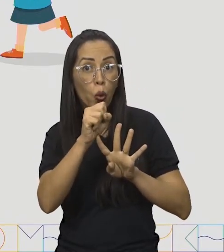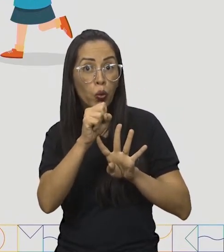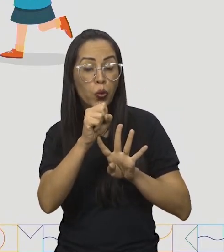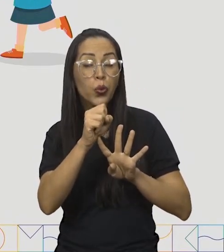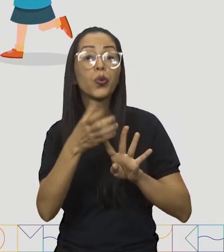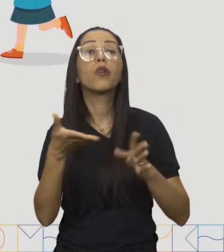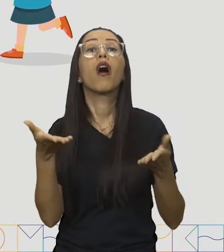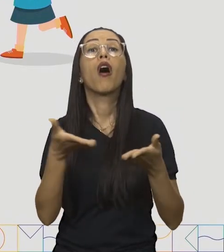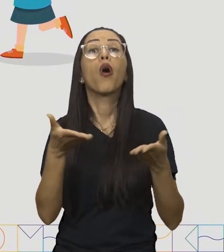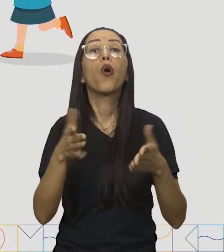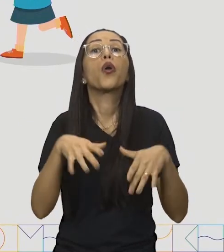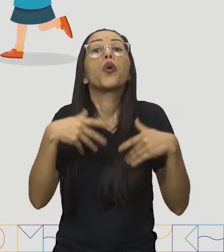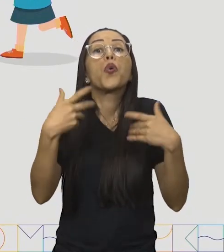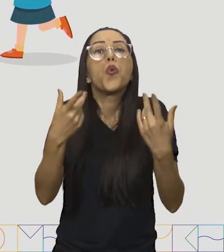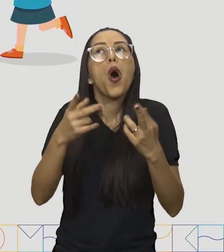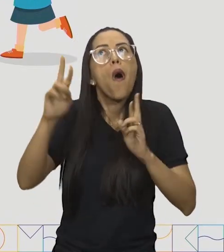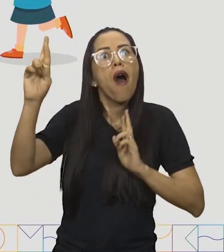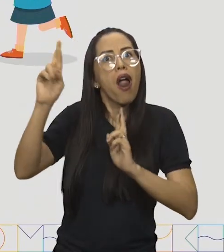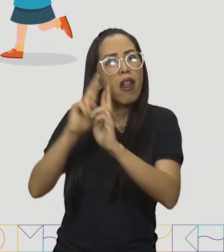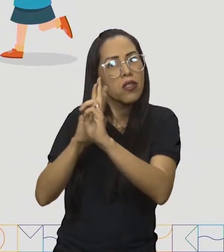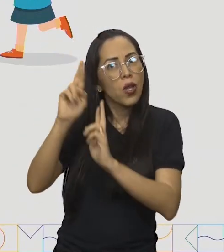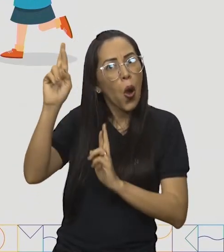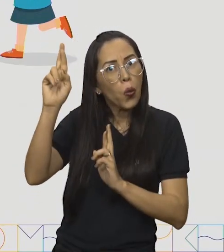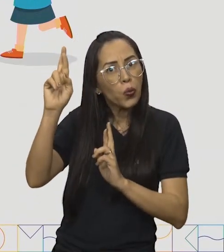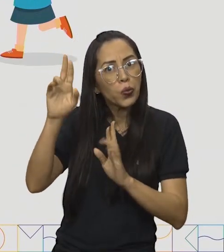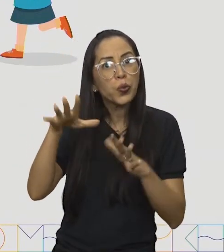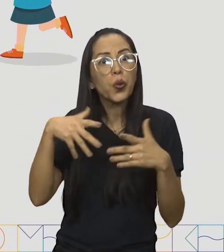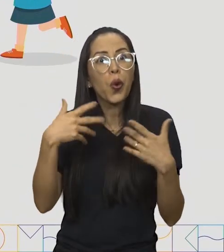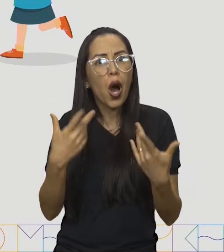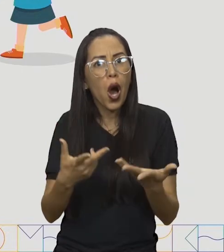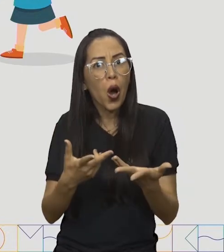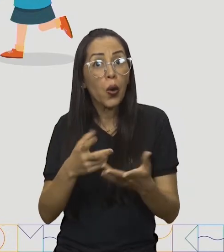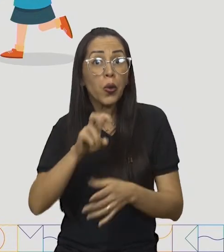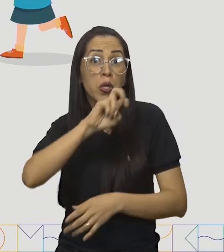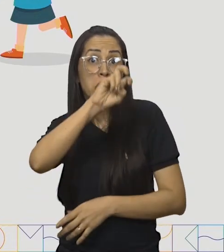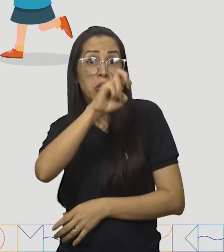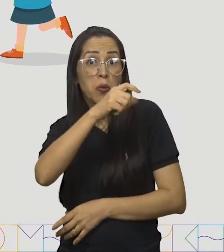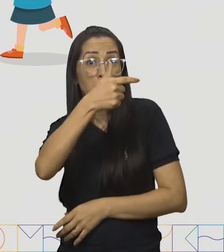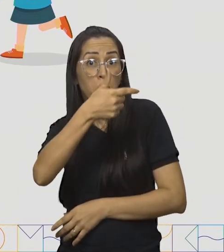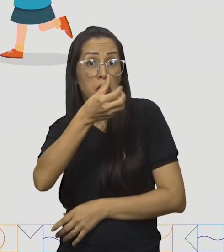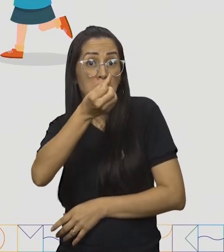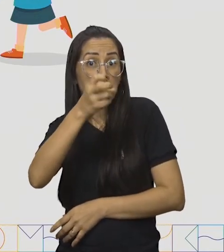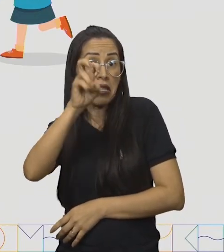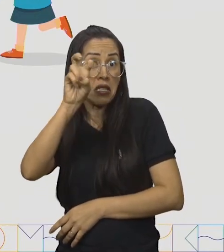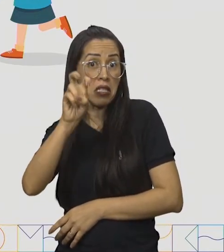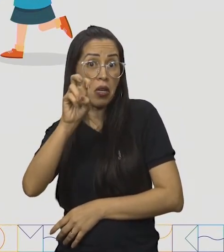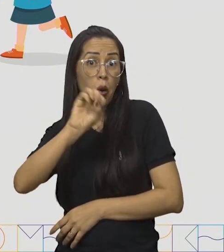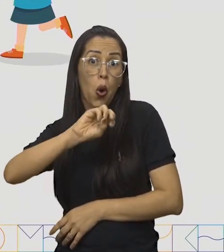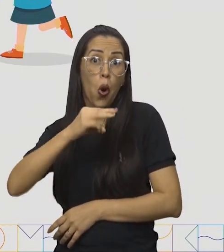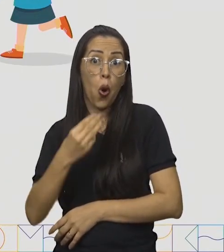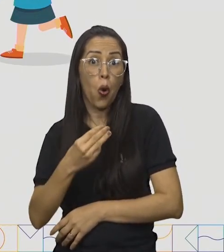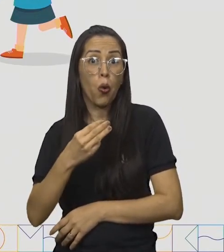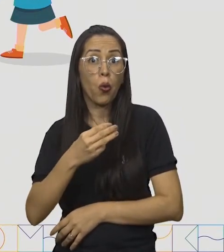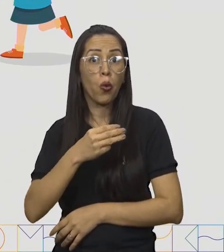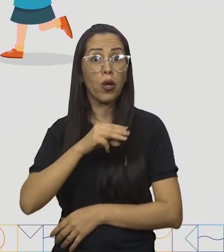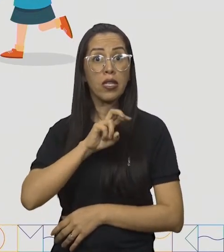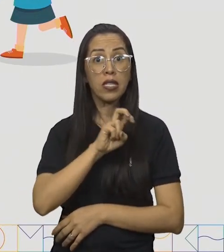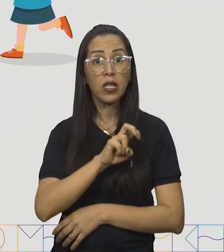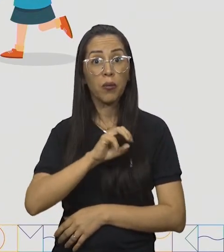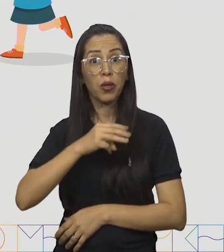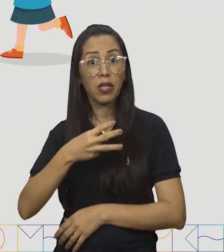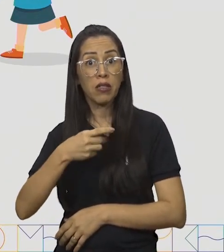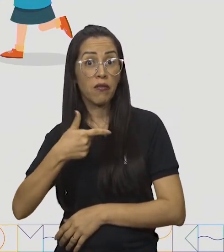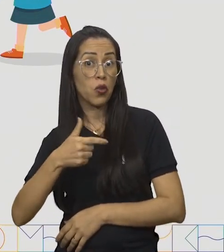criançada, com qual que nós iremos ligar? Com cinco mil duzentos e sessenta e cinco ou cinco mil trezentos e vinte e oito?